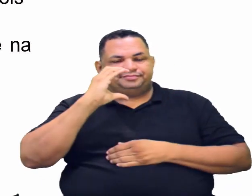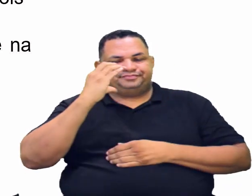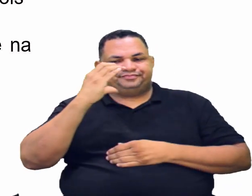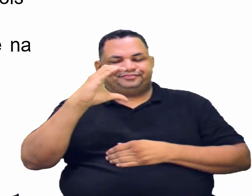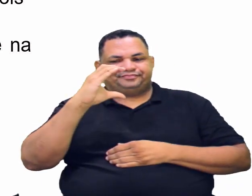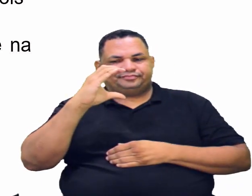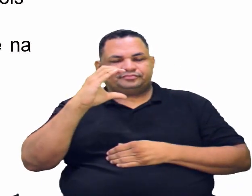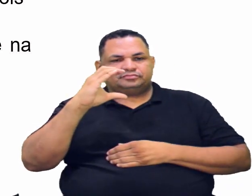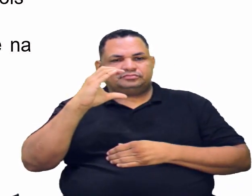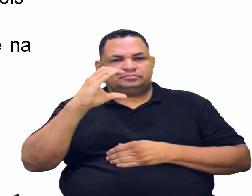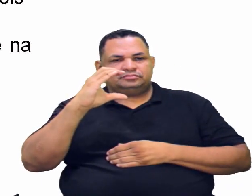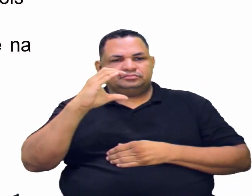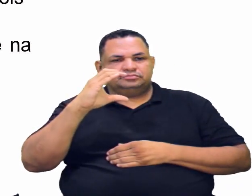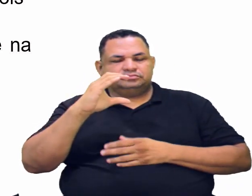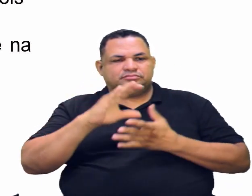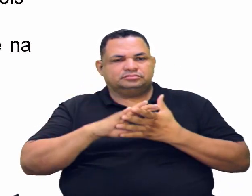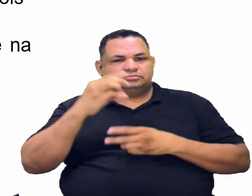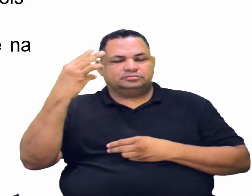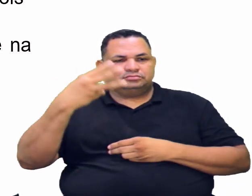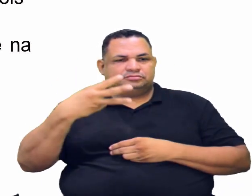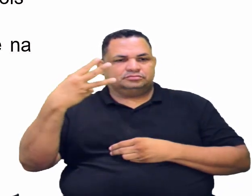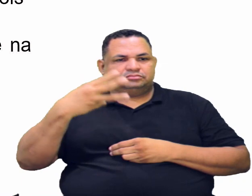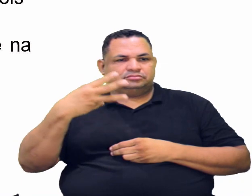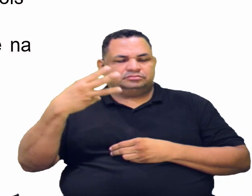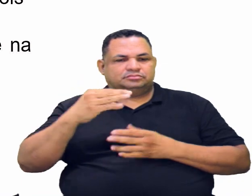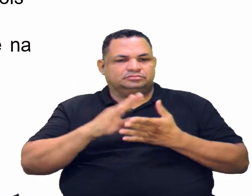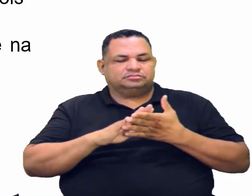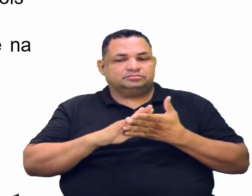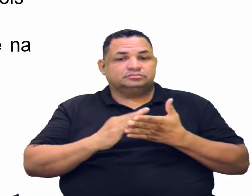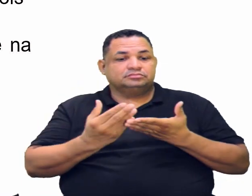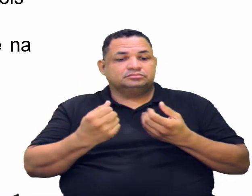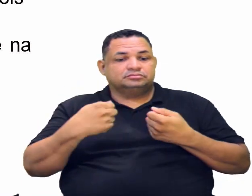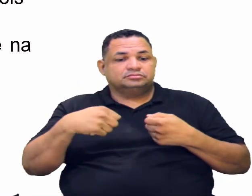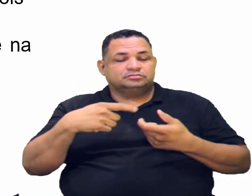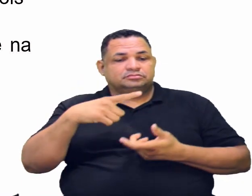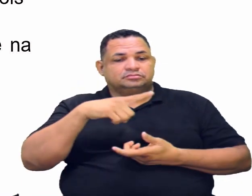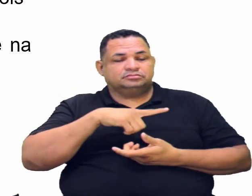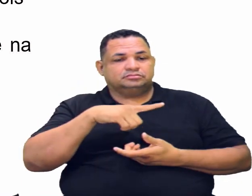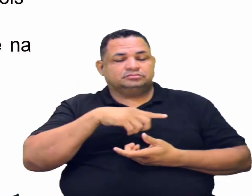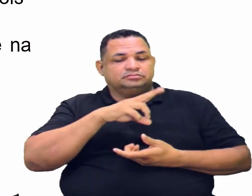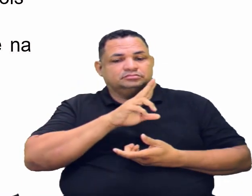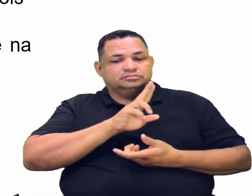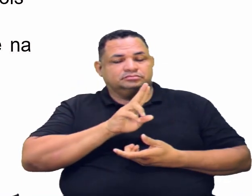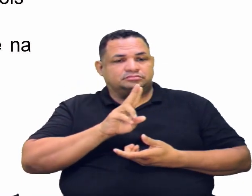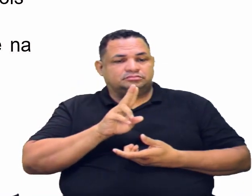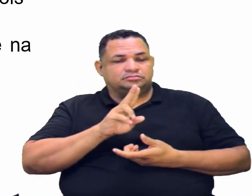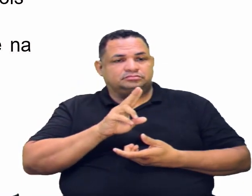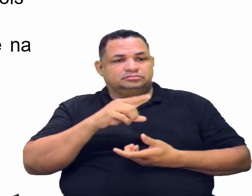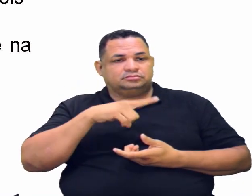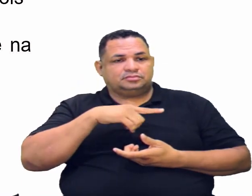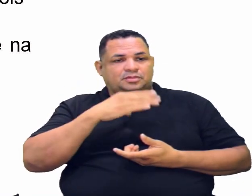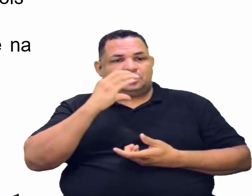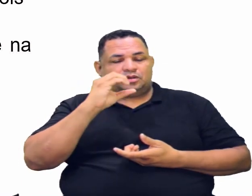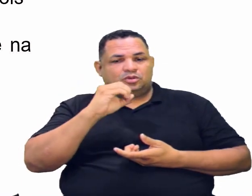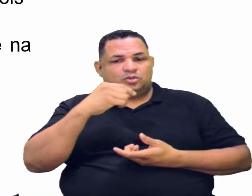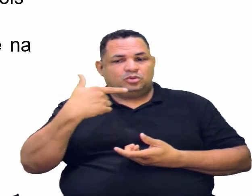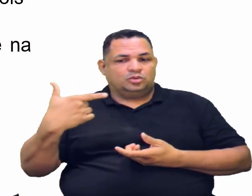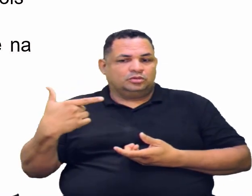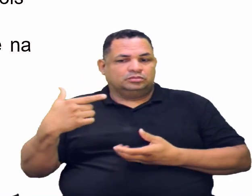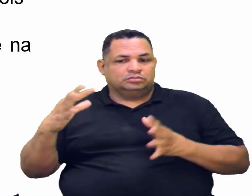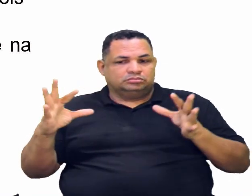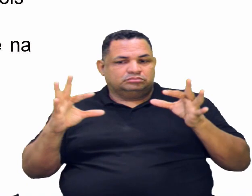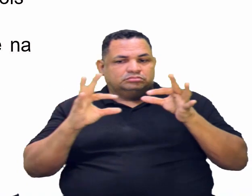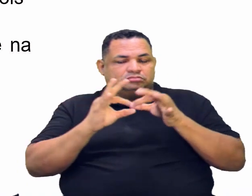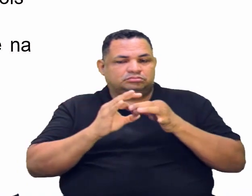aqui, que é terciário, é nele que vai vir o nosso oxigênio, através de uma dupla